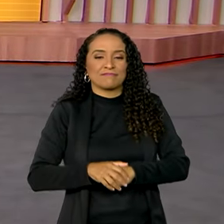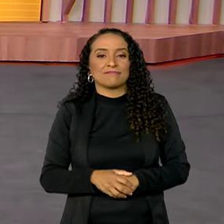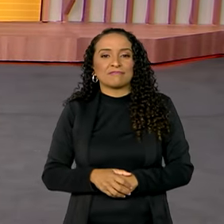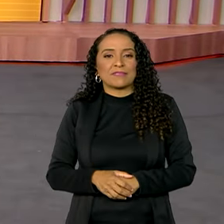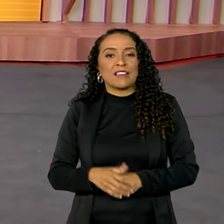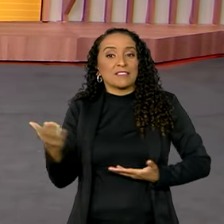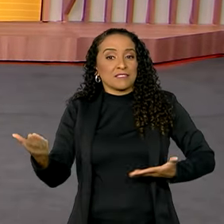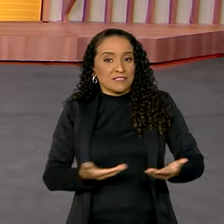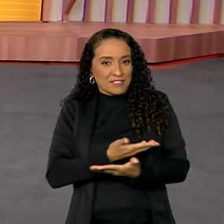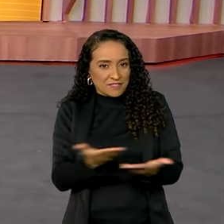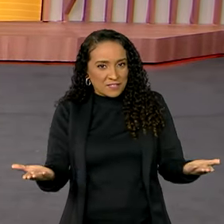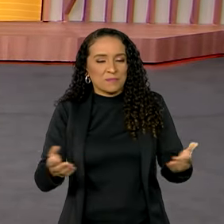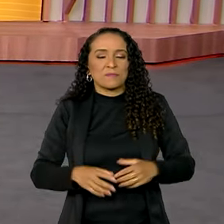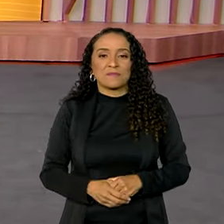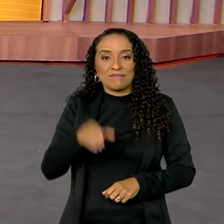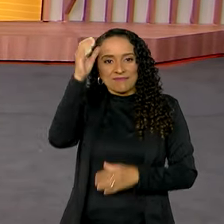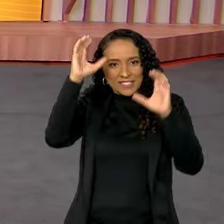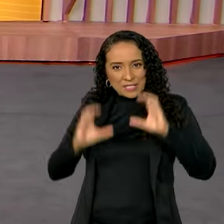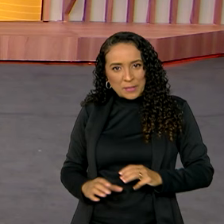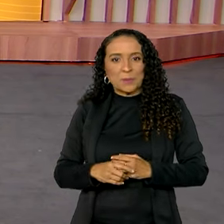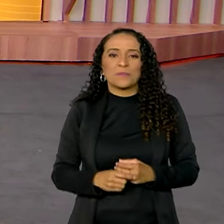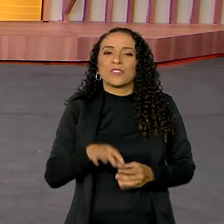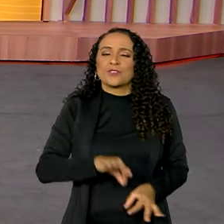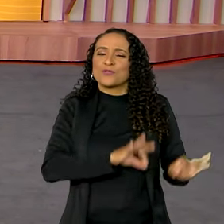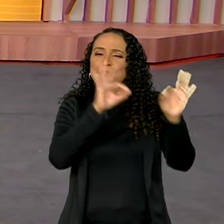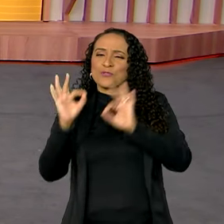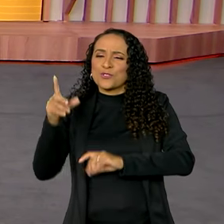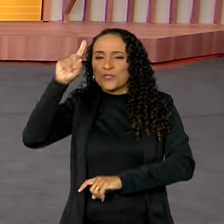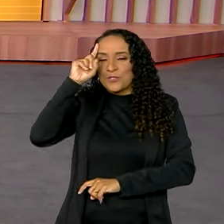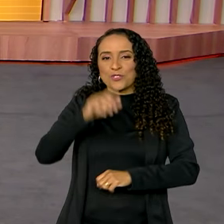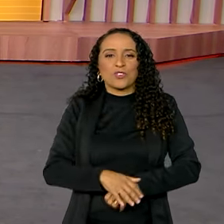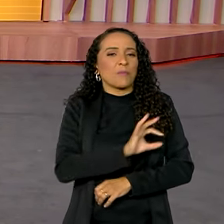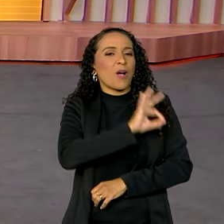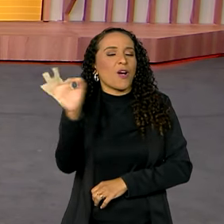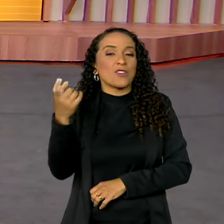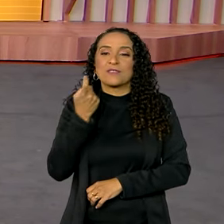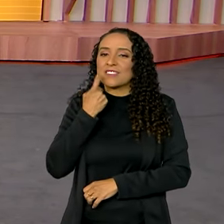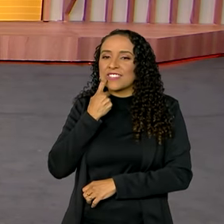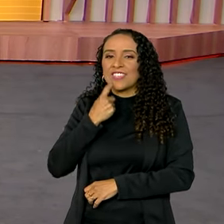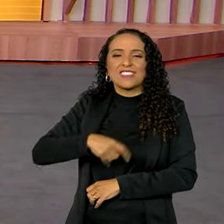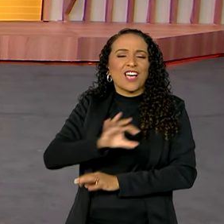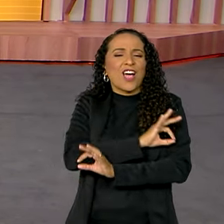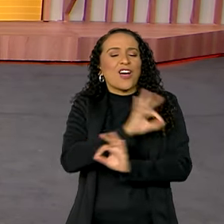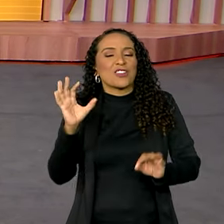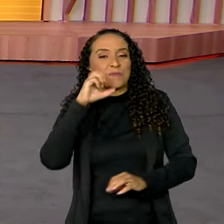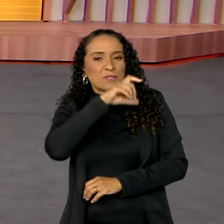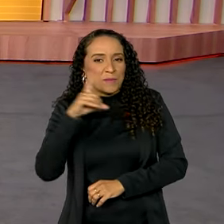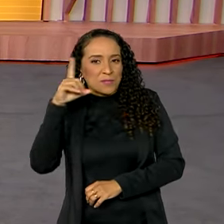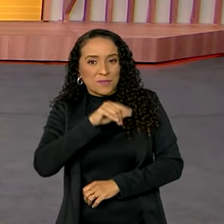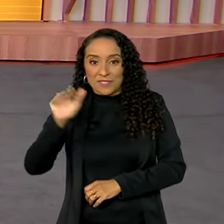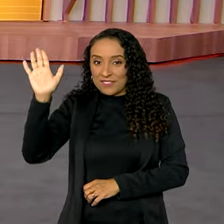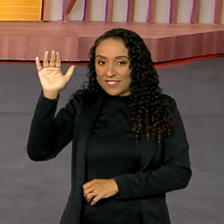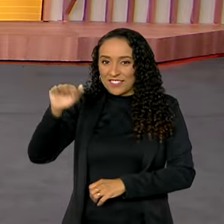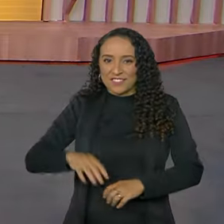confiável, prestação de serviço para você que nos acompanha todos os dias. Uma ótima sexta-feira, um excelente final de semana. Tchau!